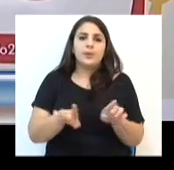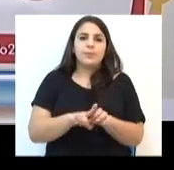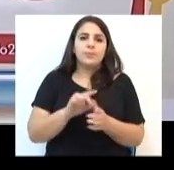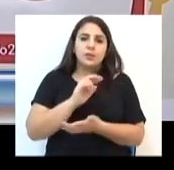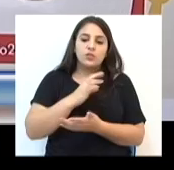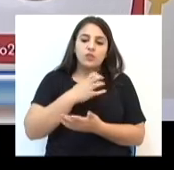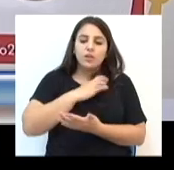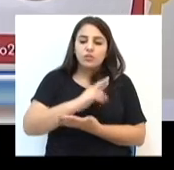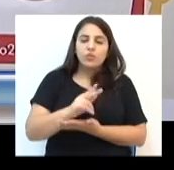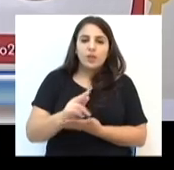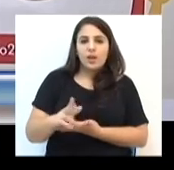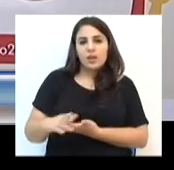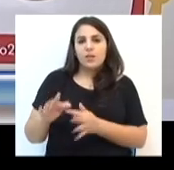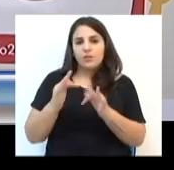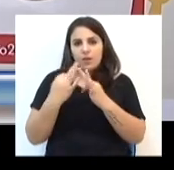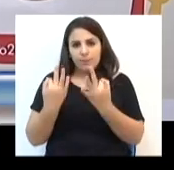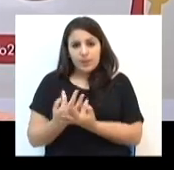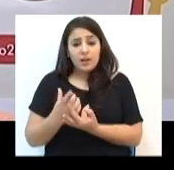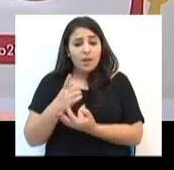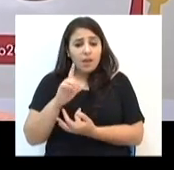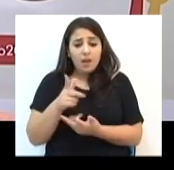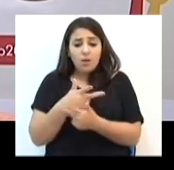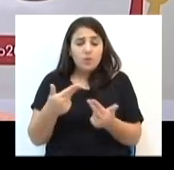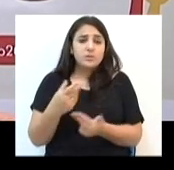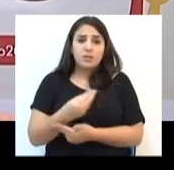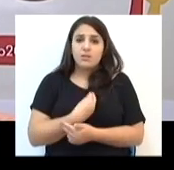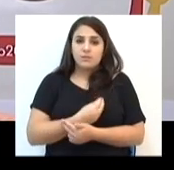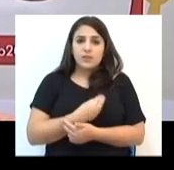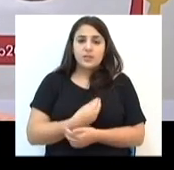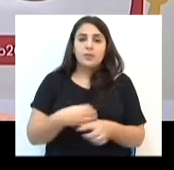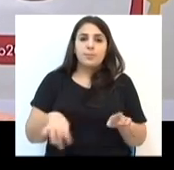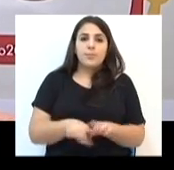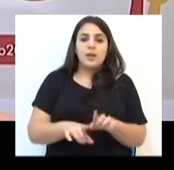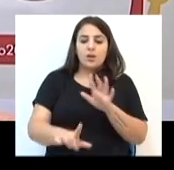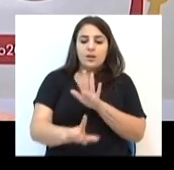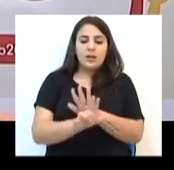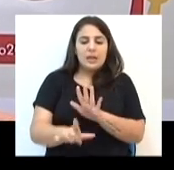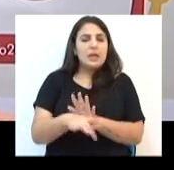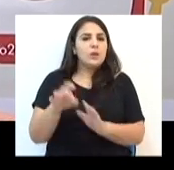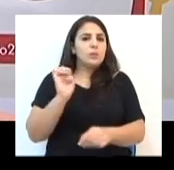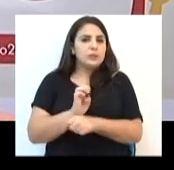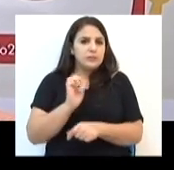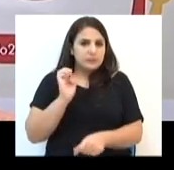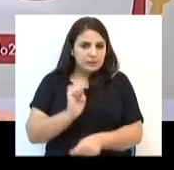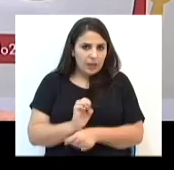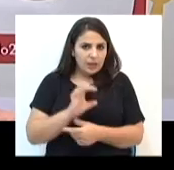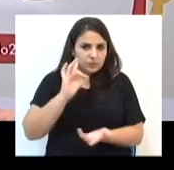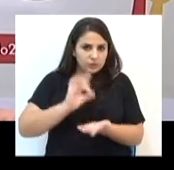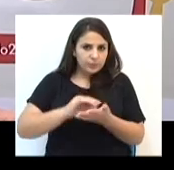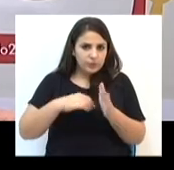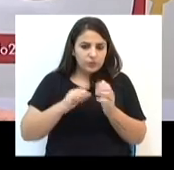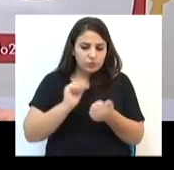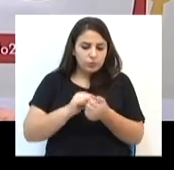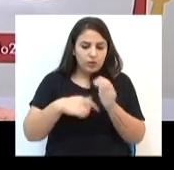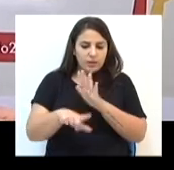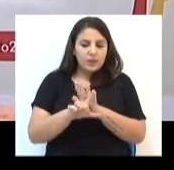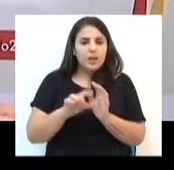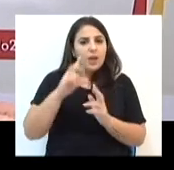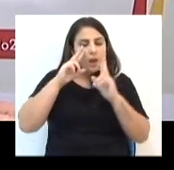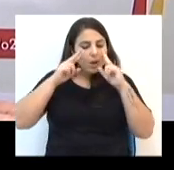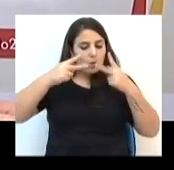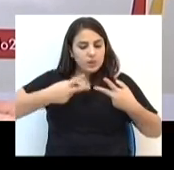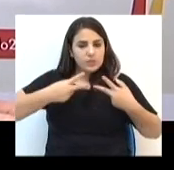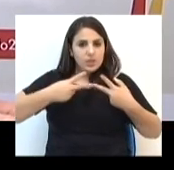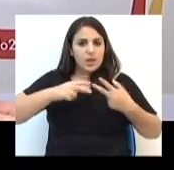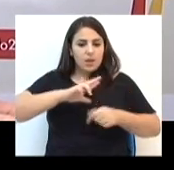de família são fatos da vida. E o que o judiciário, o legislativo faz, e, portanto, o Estado, por meio efetivamente das leis,